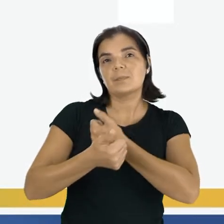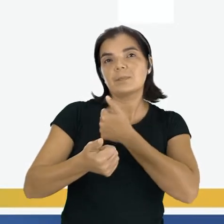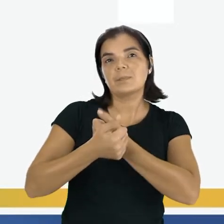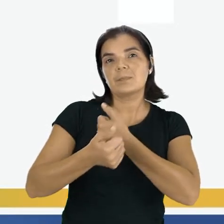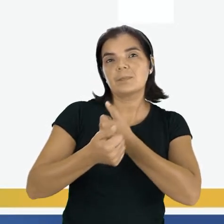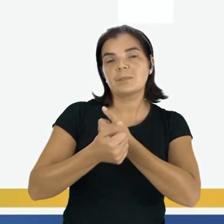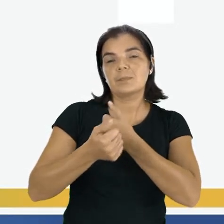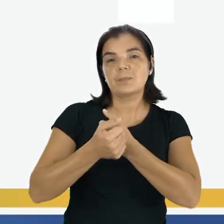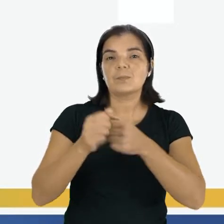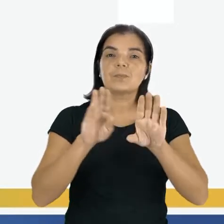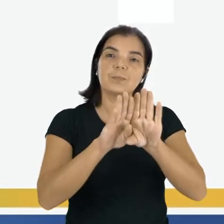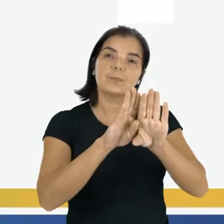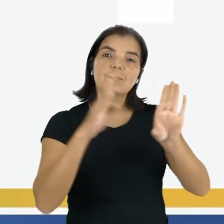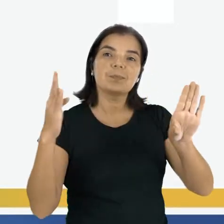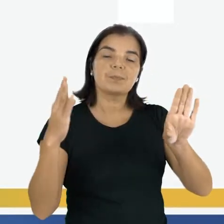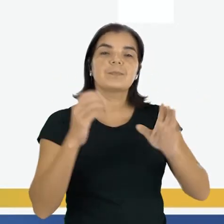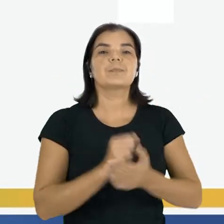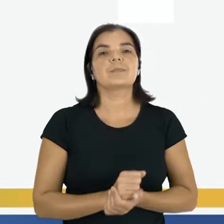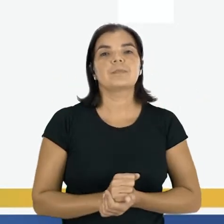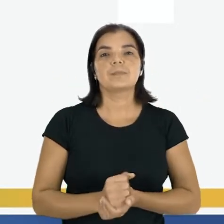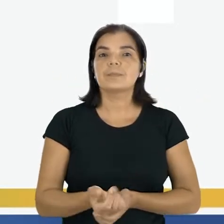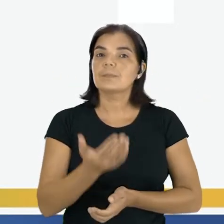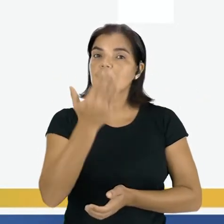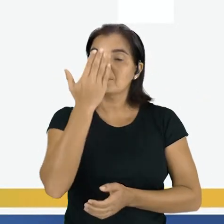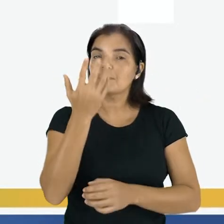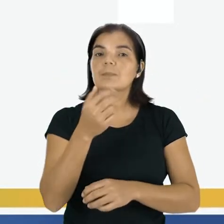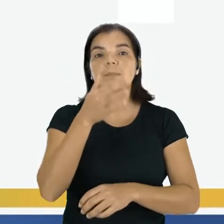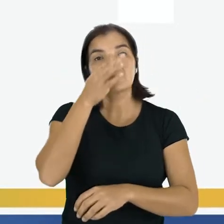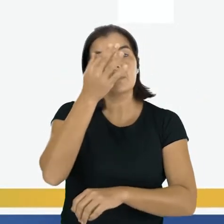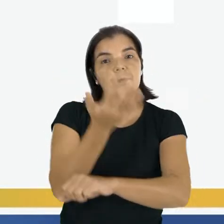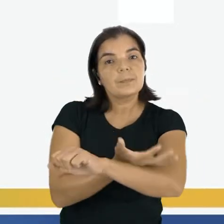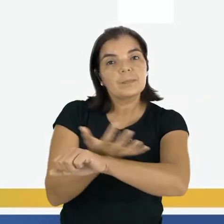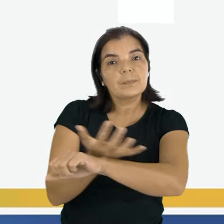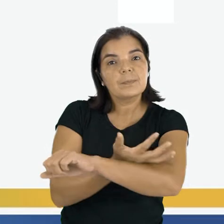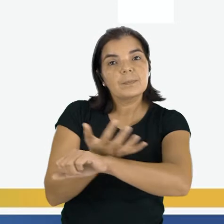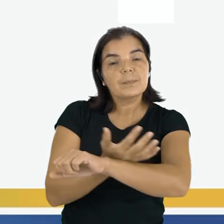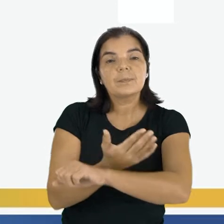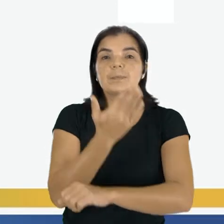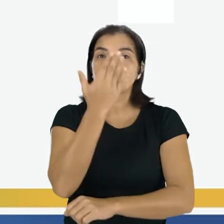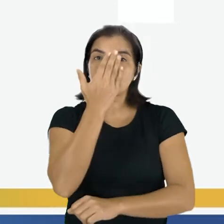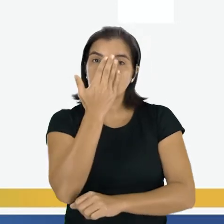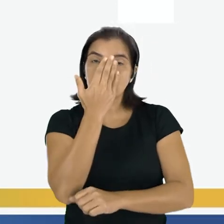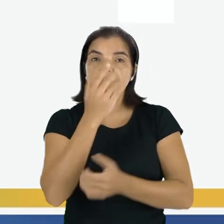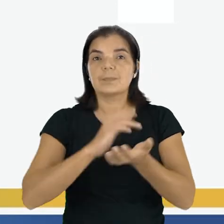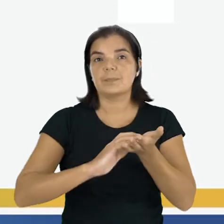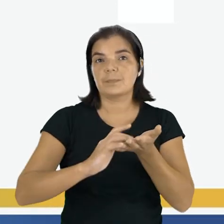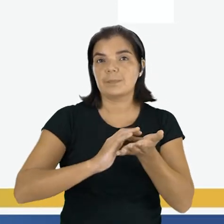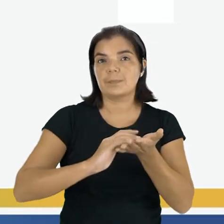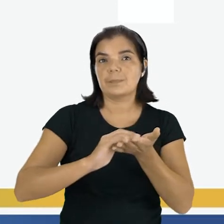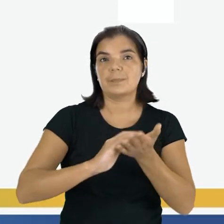perto do portão. Bem em frente ao jardim e em frente à secretaria da escola.